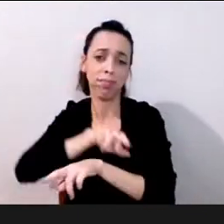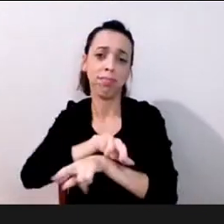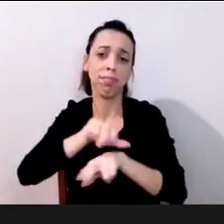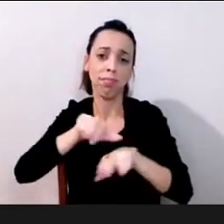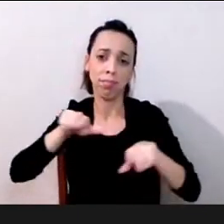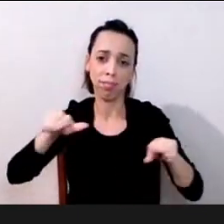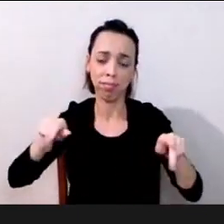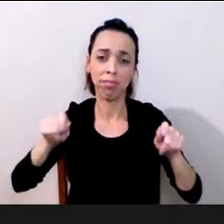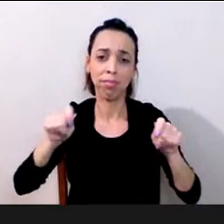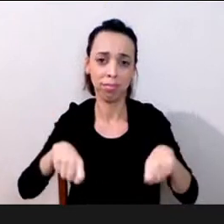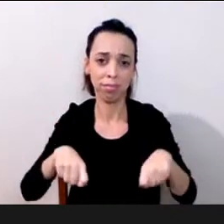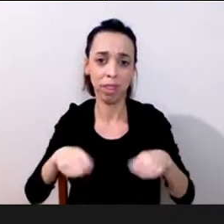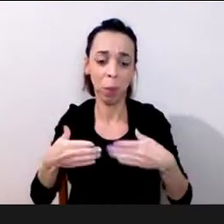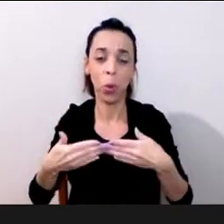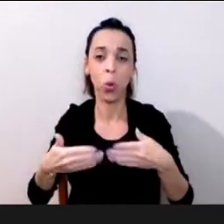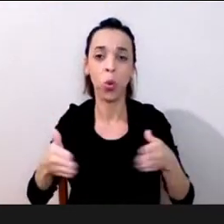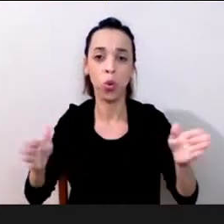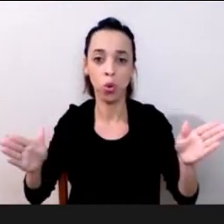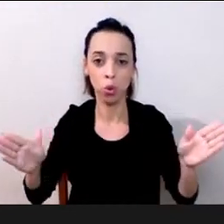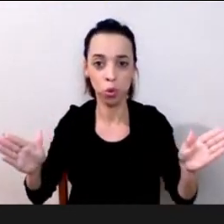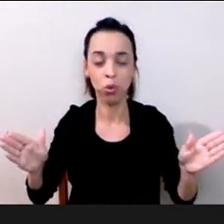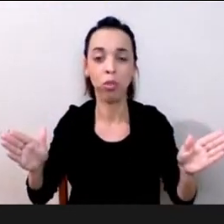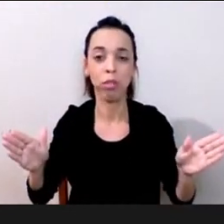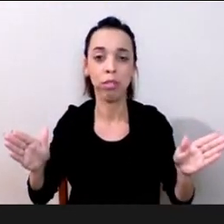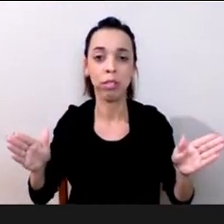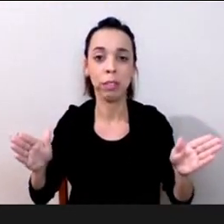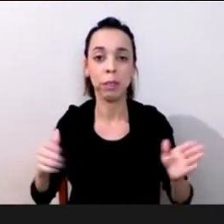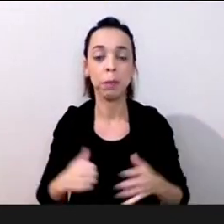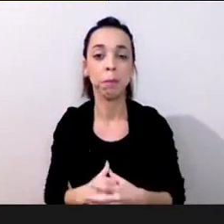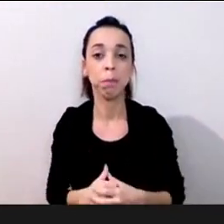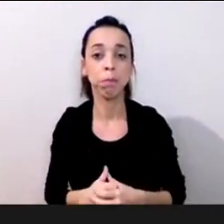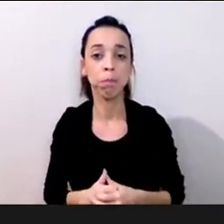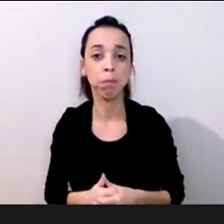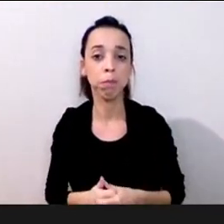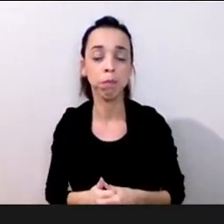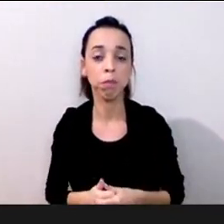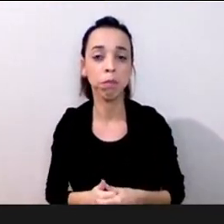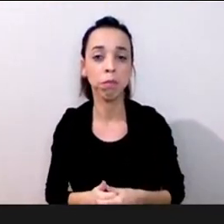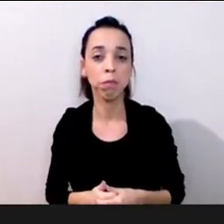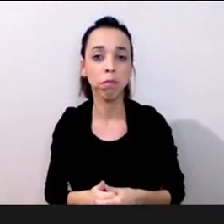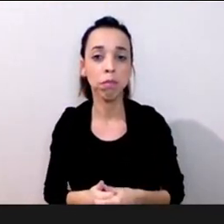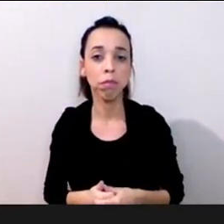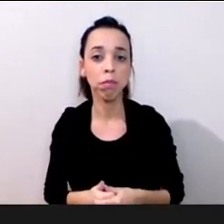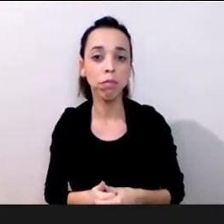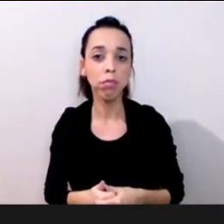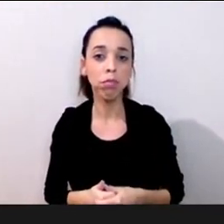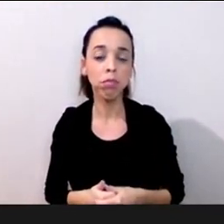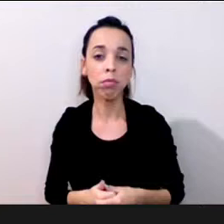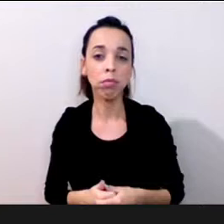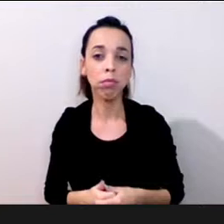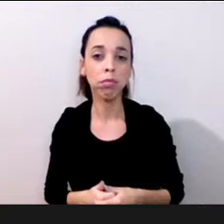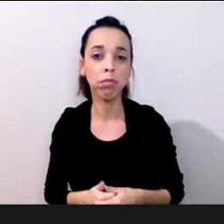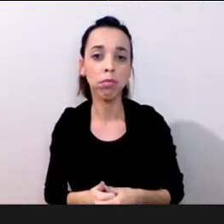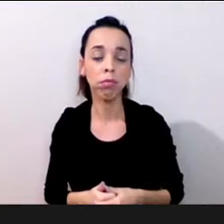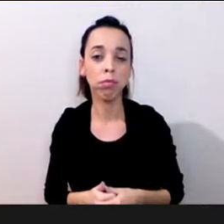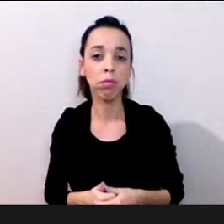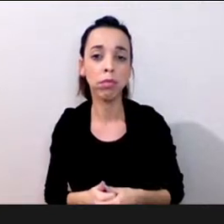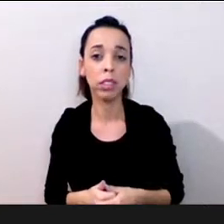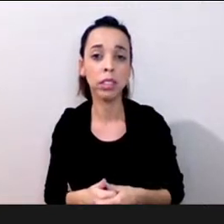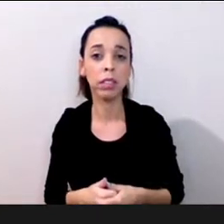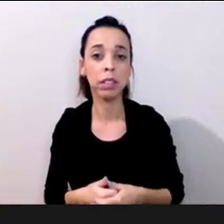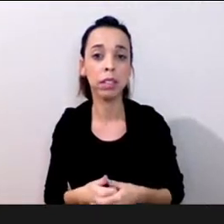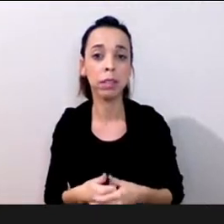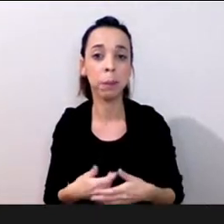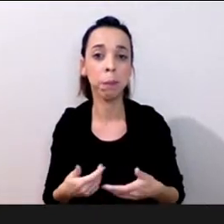que precisa estar associado a rever esses modelos necessariamente porque se a gente reproduzi-los apenas de fato acho que quem